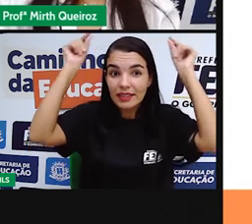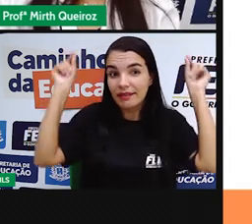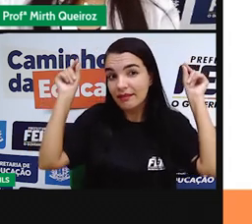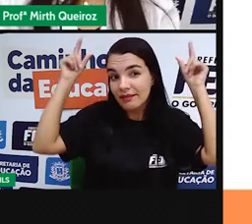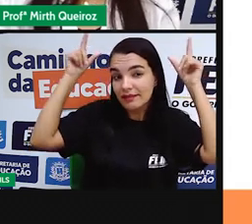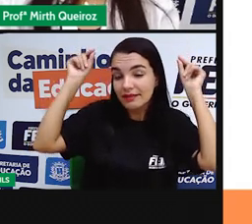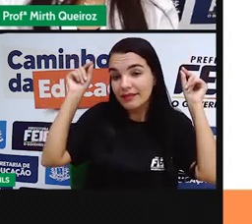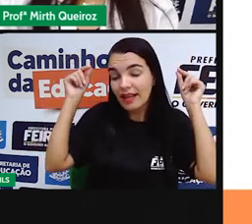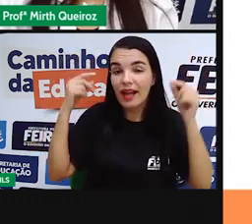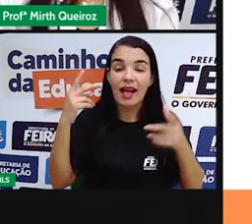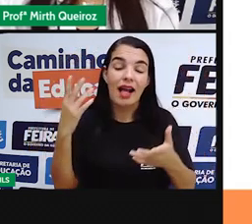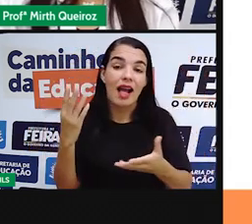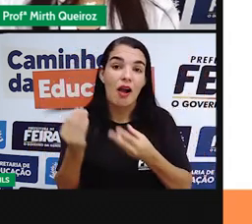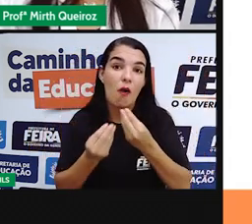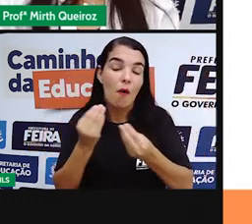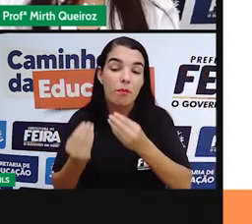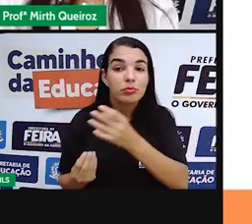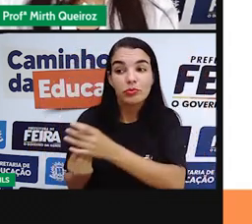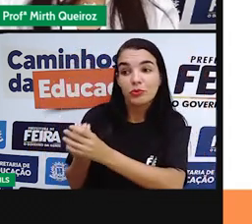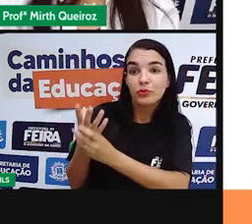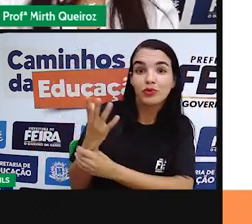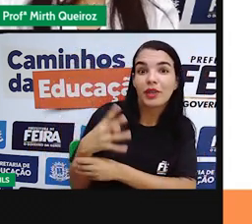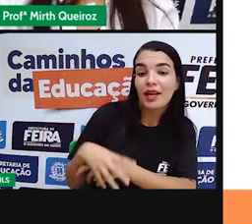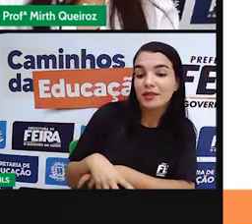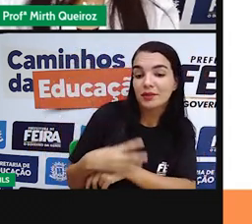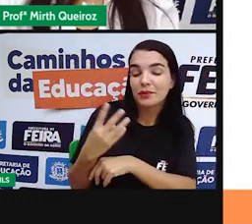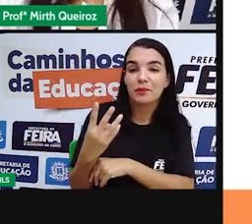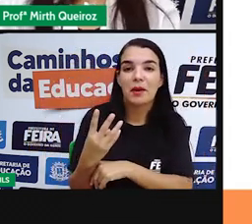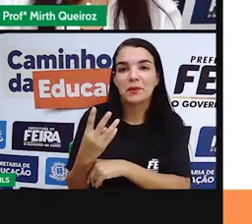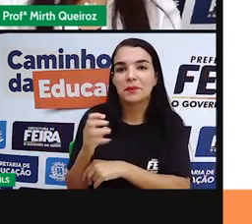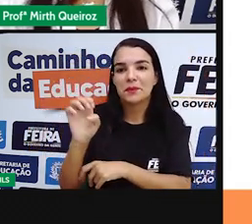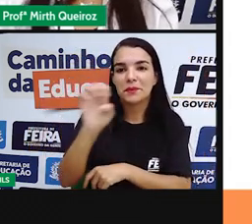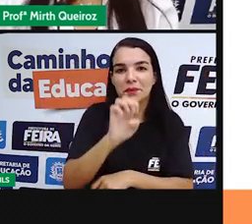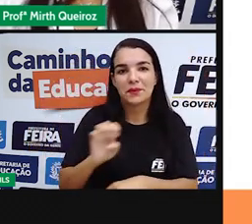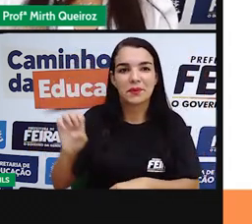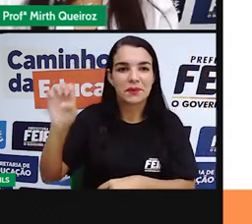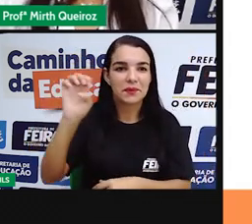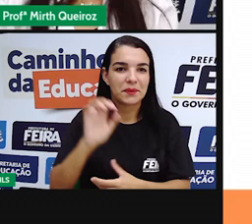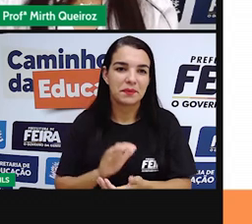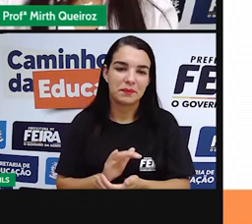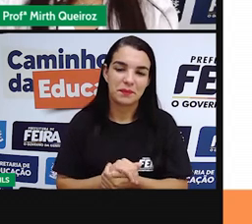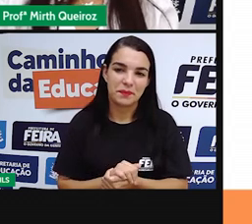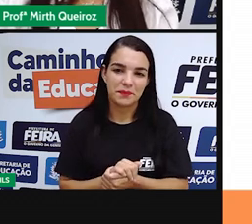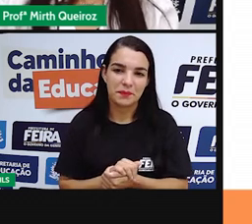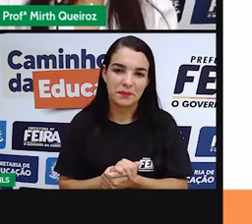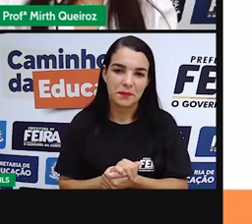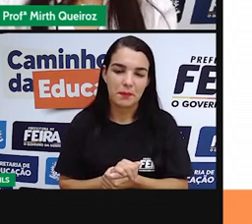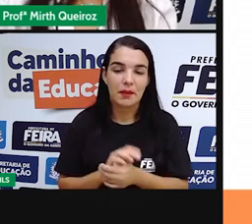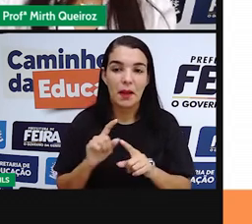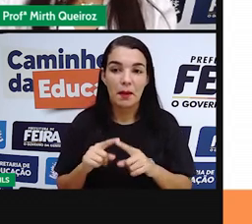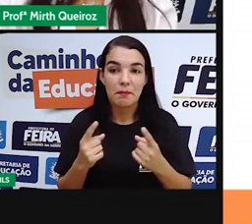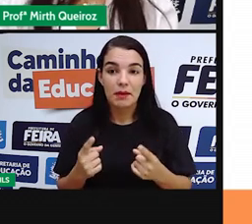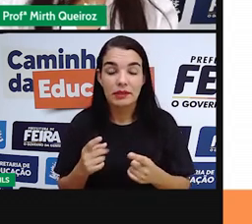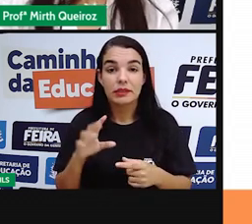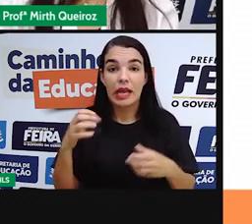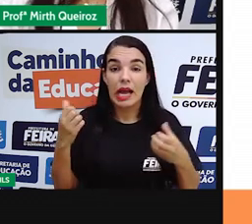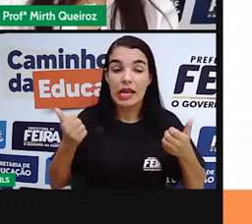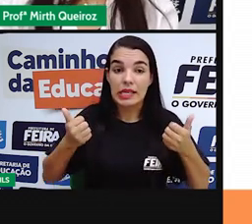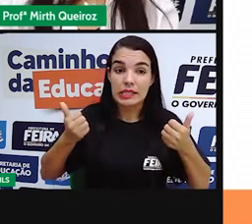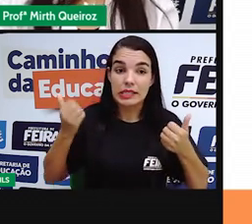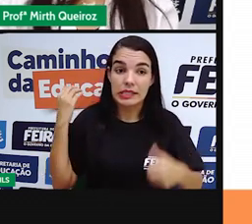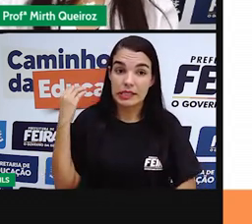explicam o surgimento das quatro estações. Só que a ciência, ela já explica de uma forma diferente, nós já